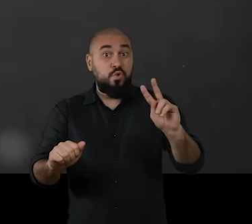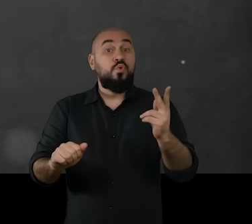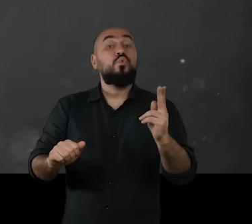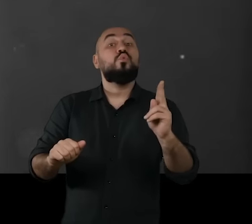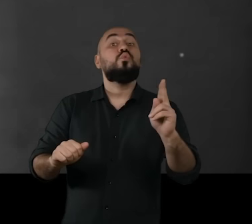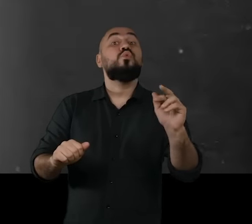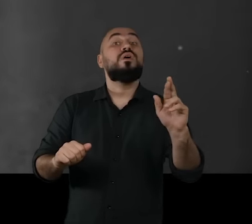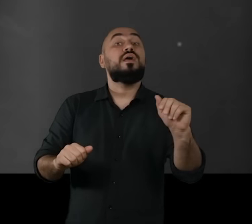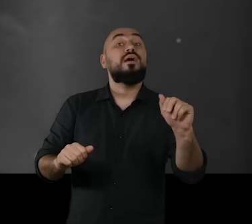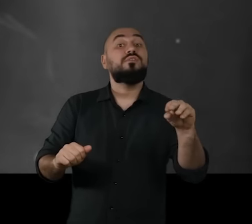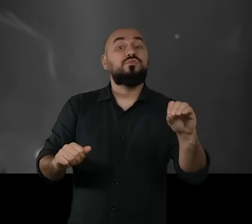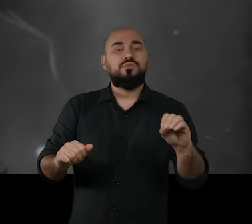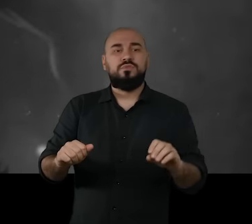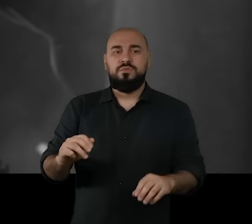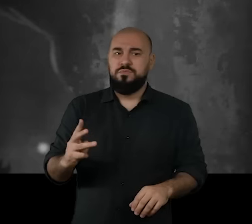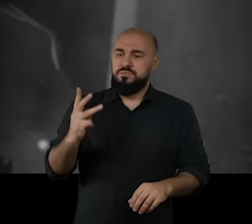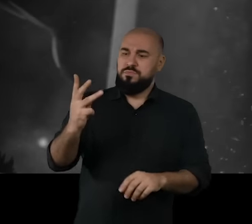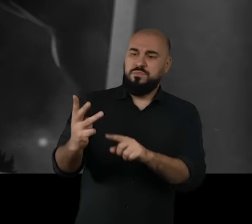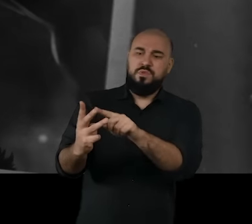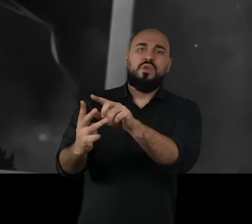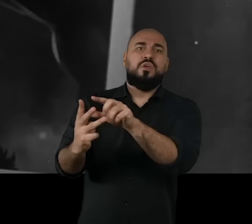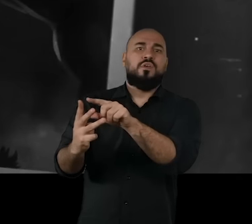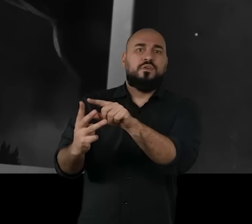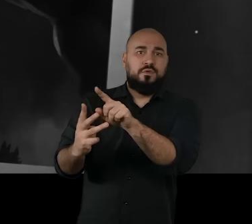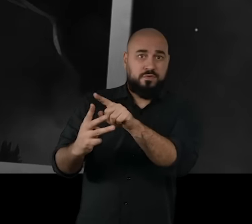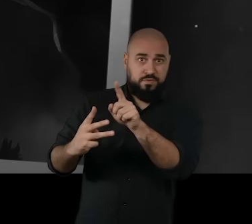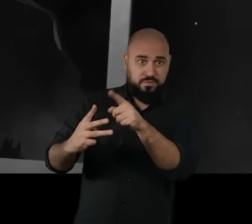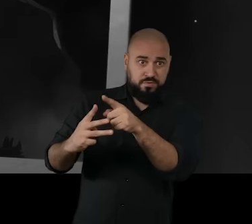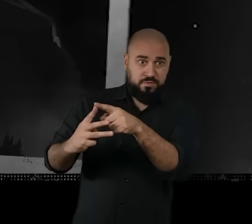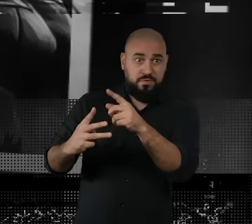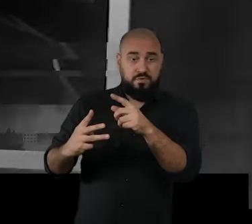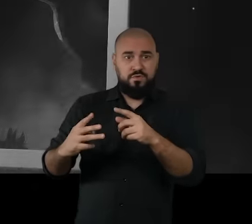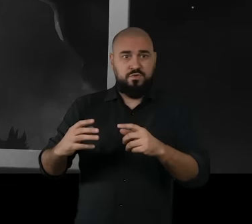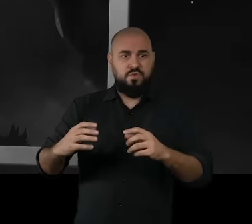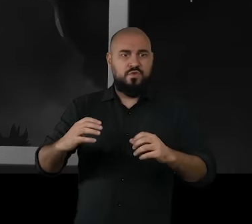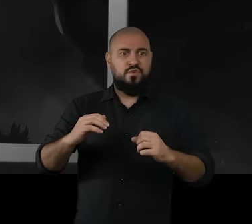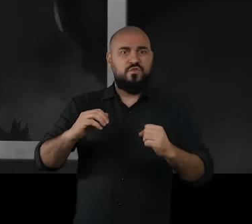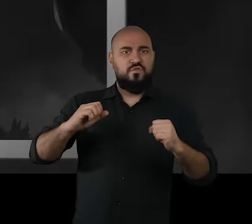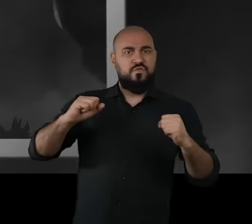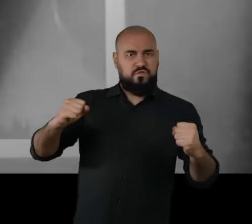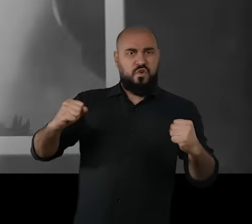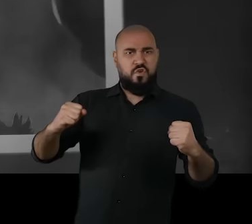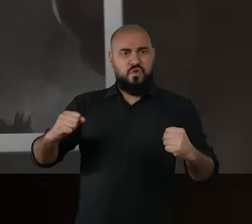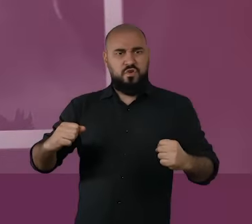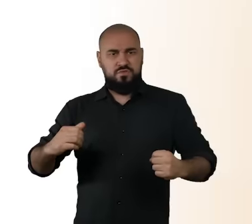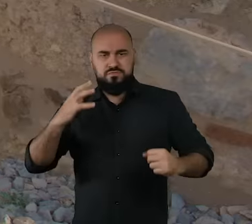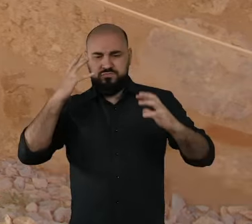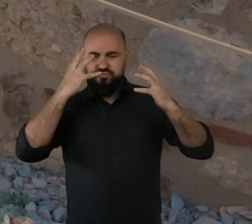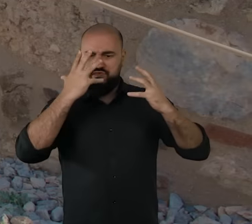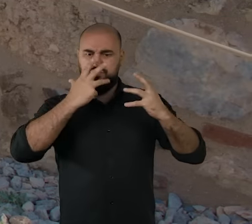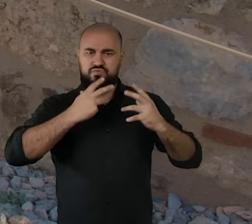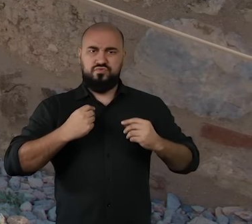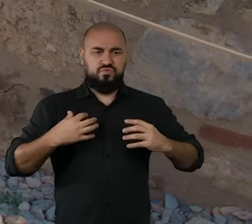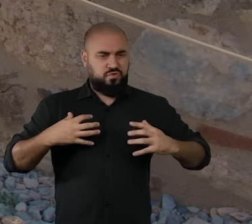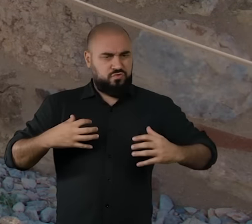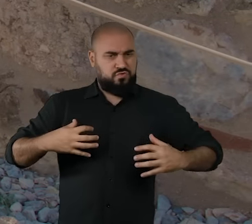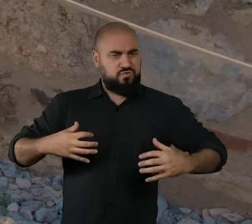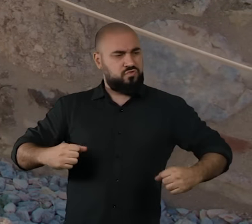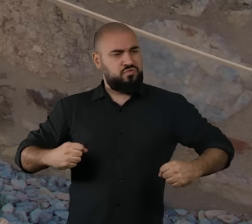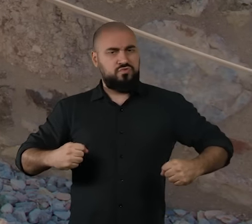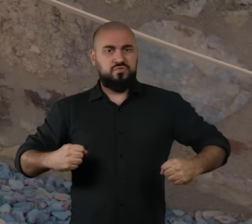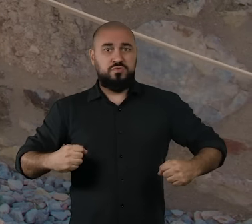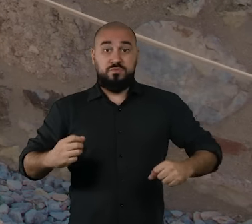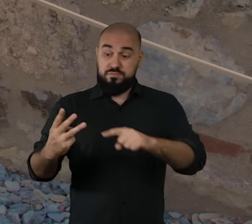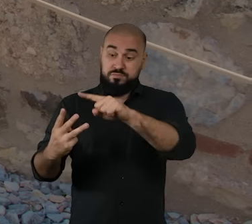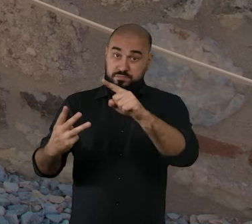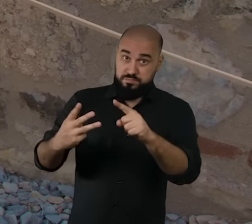Os primeiros filhos eram os Titãs, que eram belos, bonitos, formosos, fortes. A segunda geração de